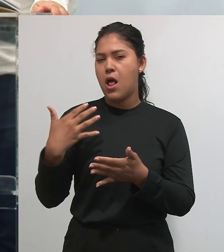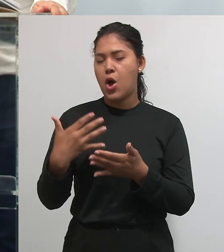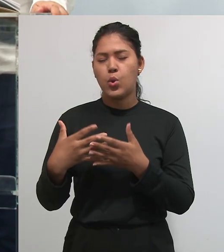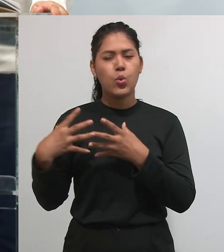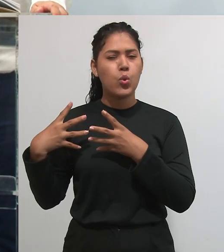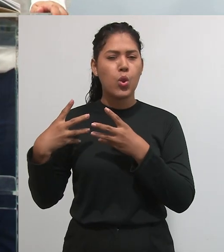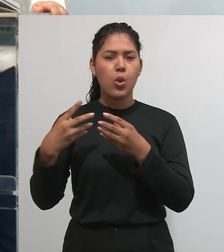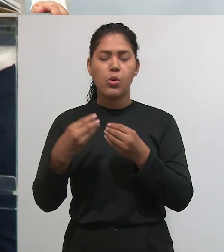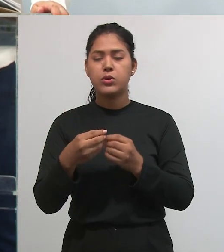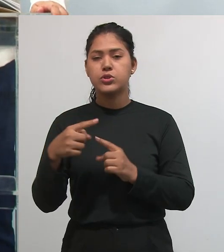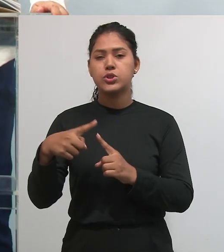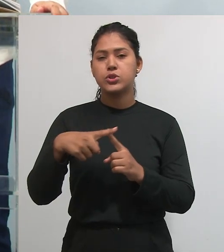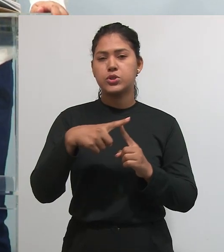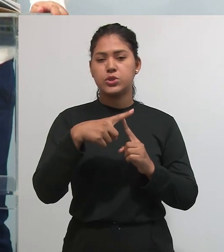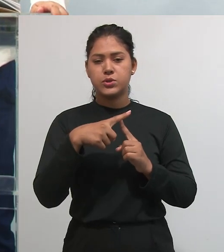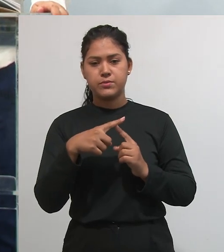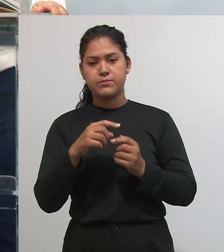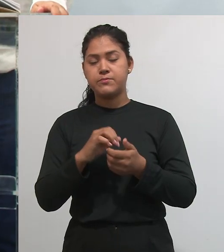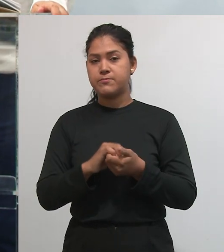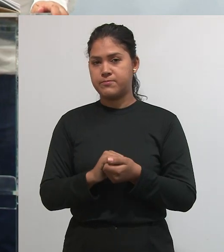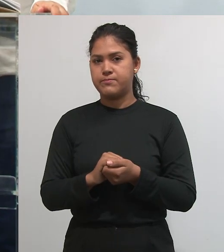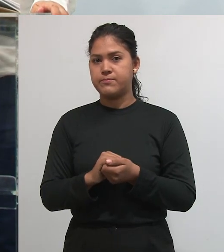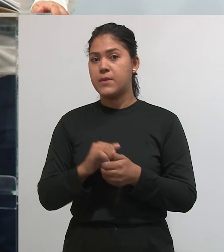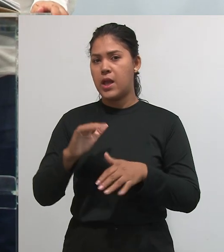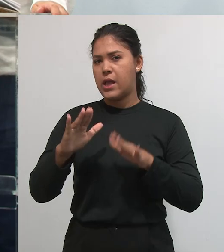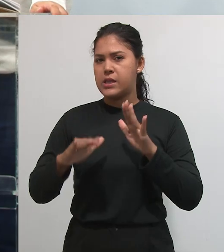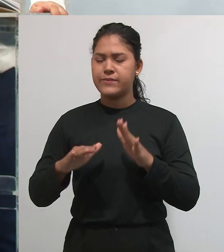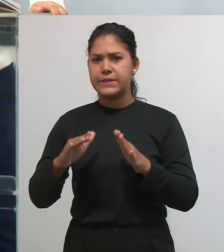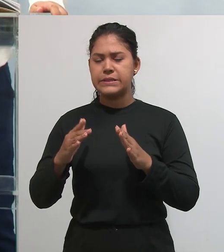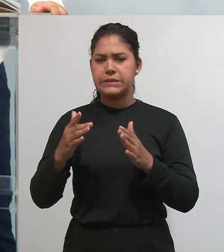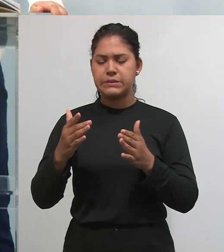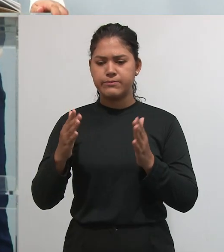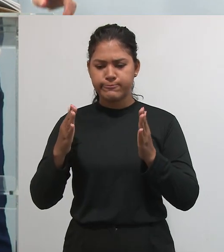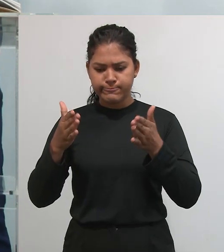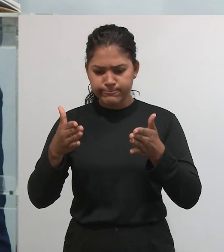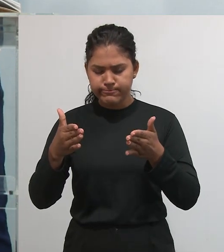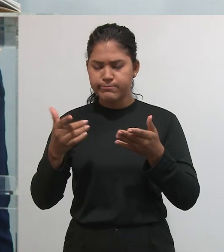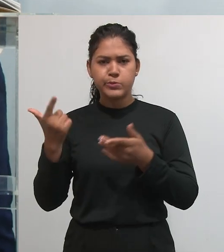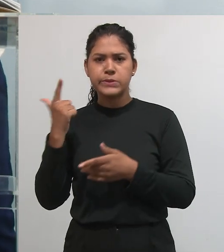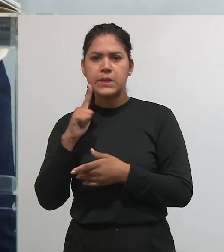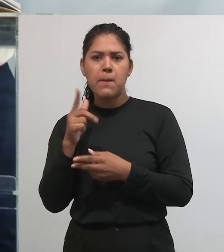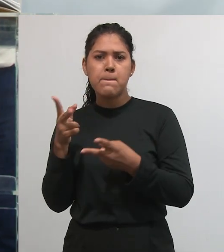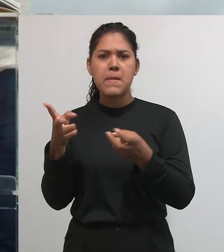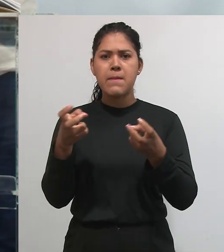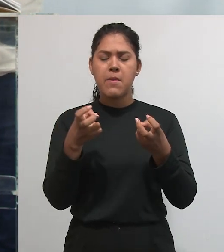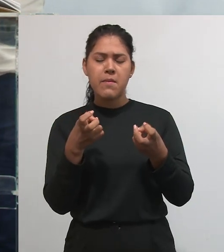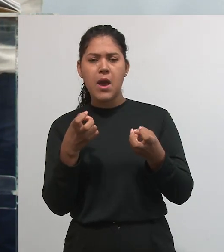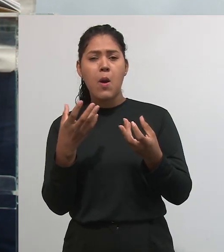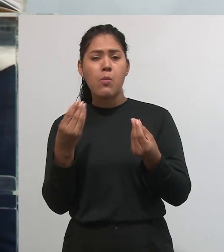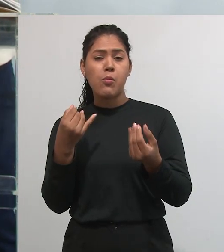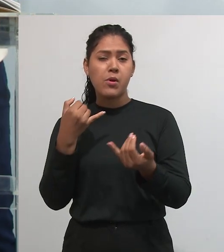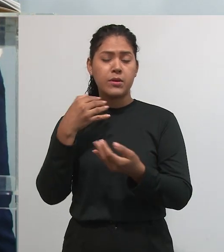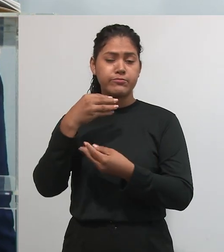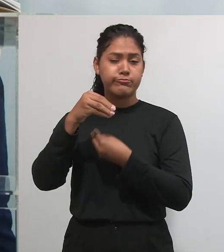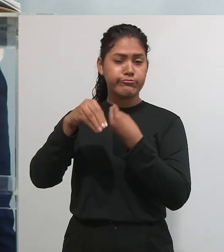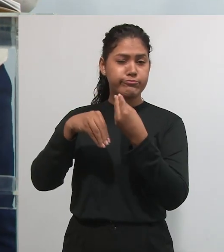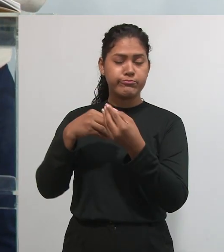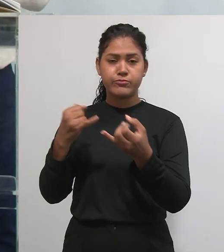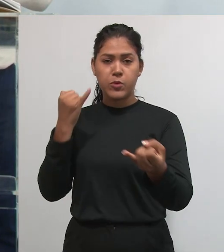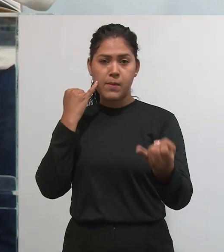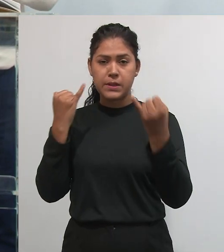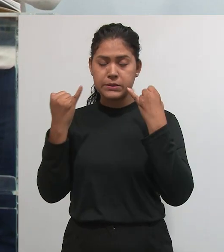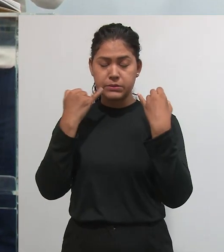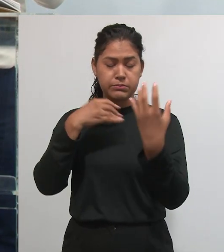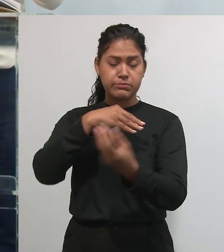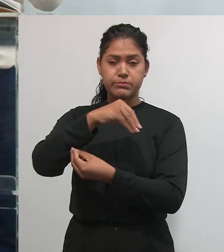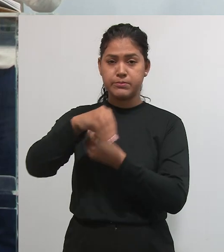um dos tipos de trabalho. De vez em quando a gente sente que a gente está num beco sem saída, porque é tanta informação que a gente tem que organizar